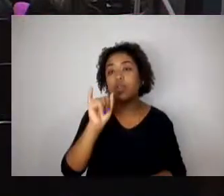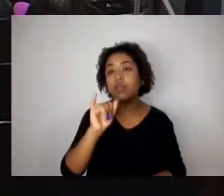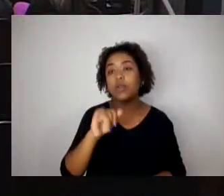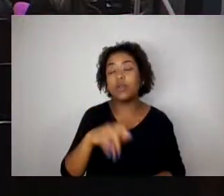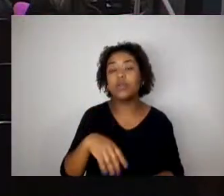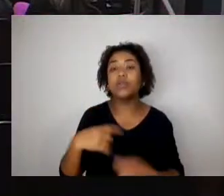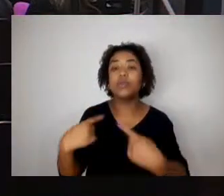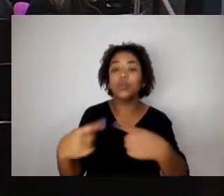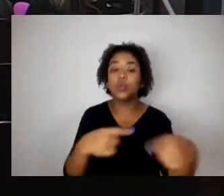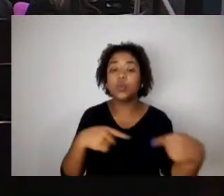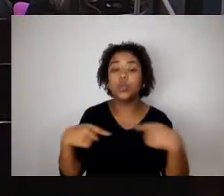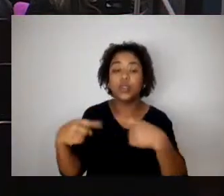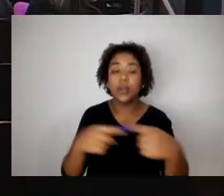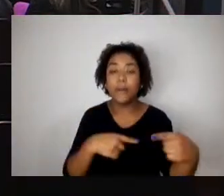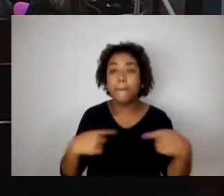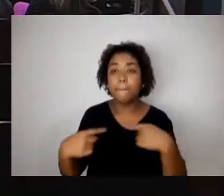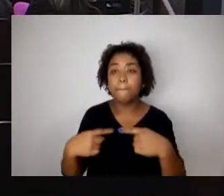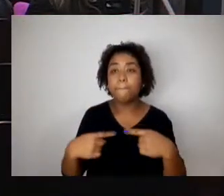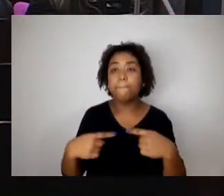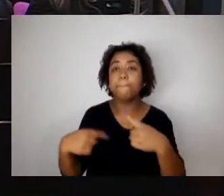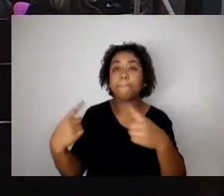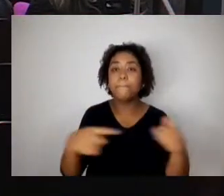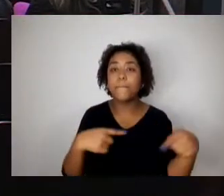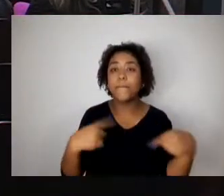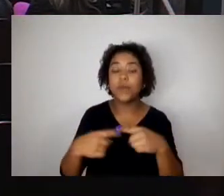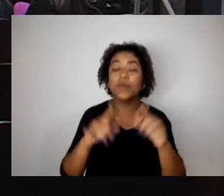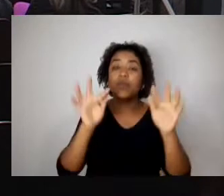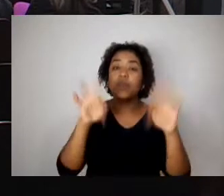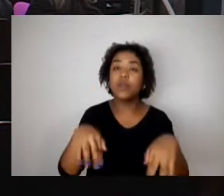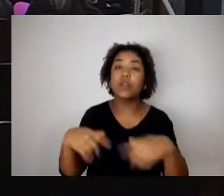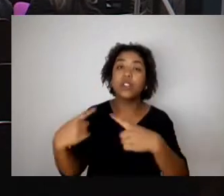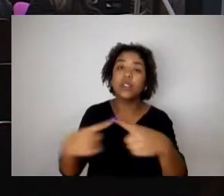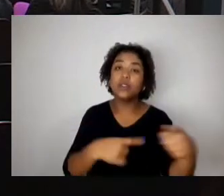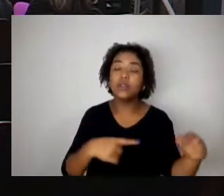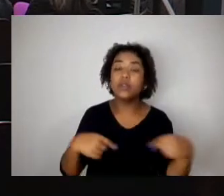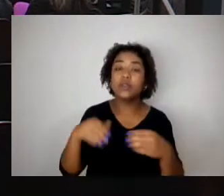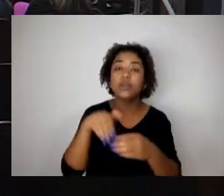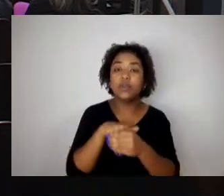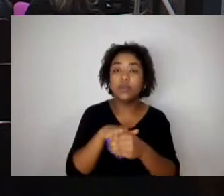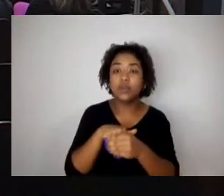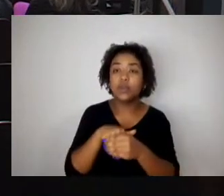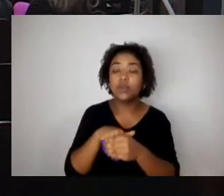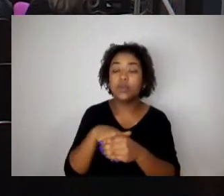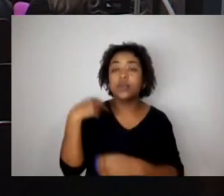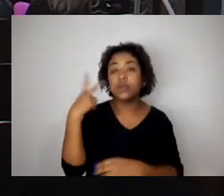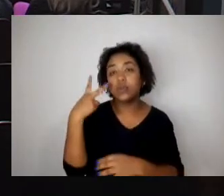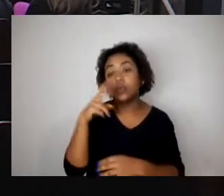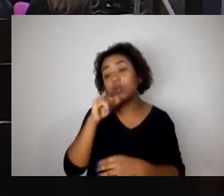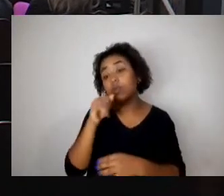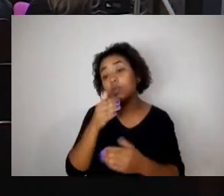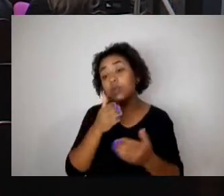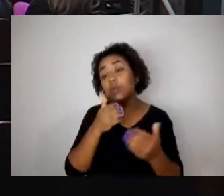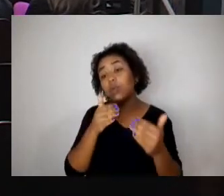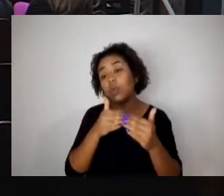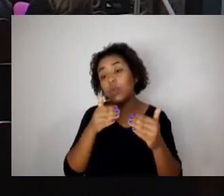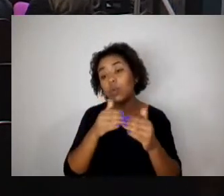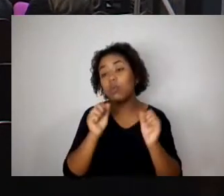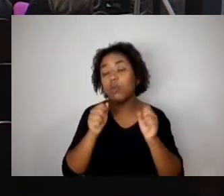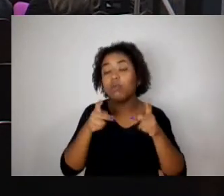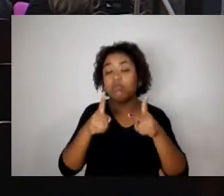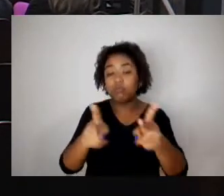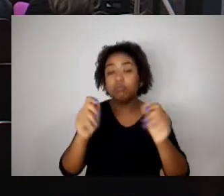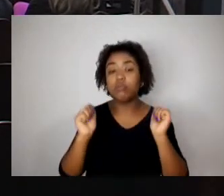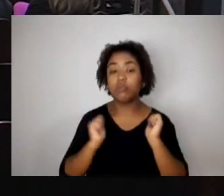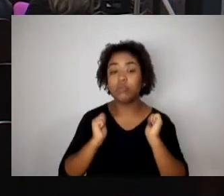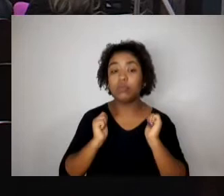É em discussão, encerrada a discussão e votação. Vereadores e vereadores concordam, permaneçam como estão. Aprovado.